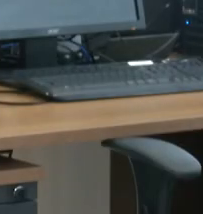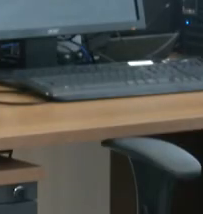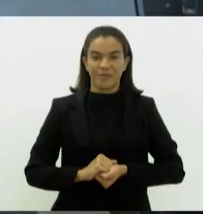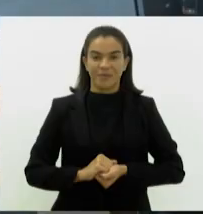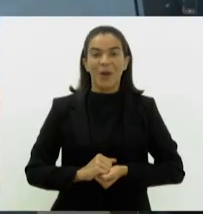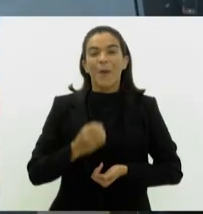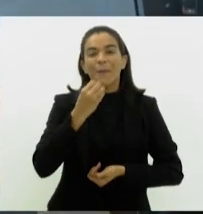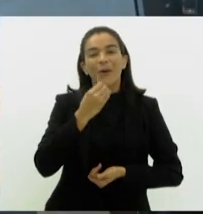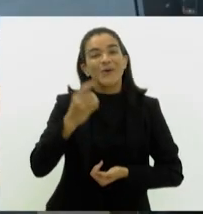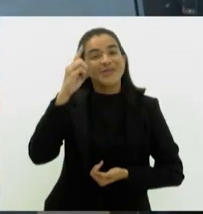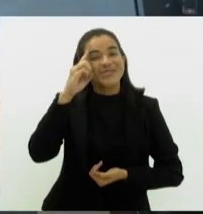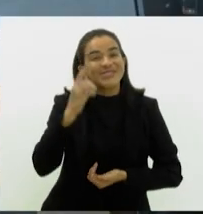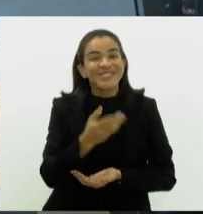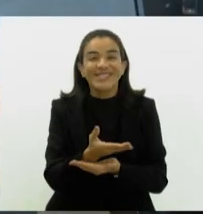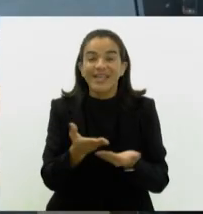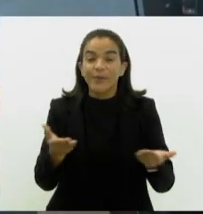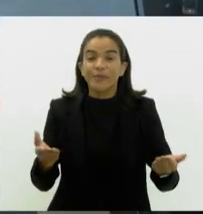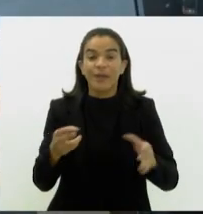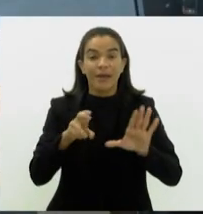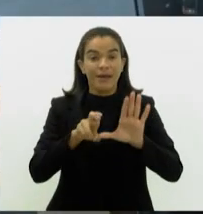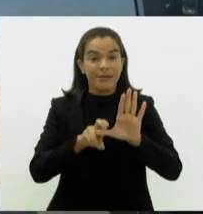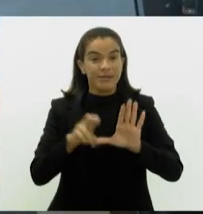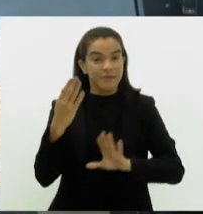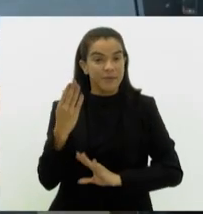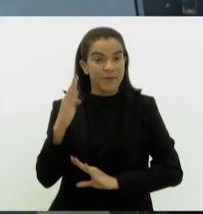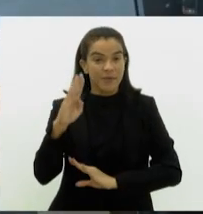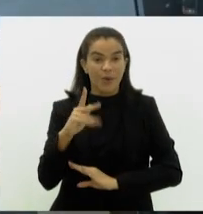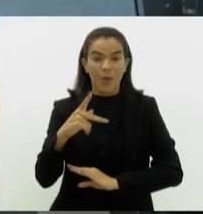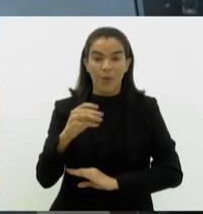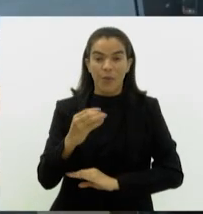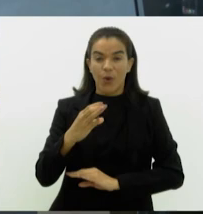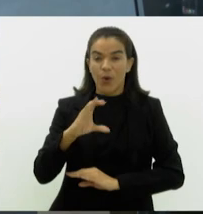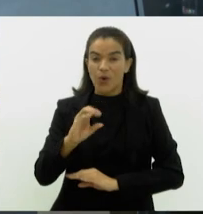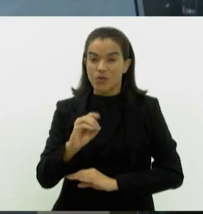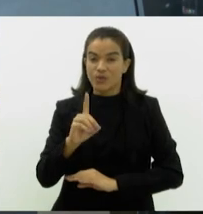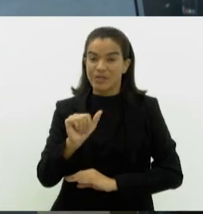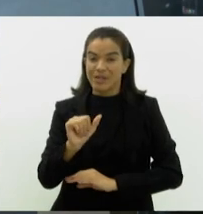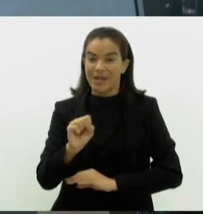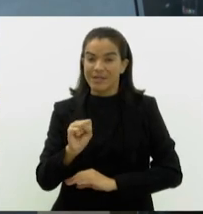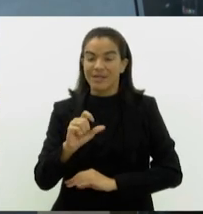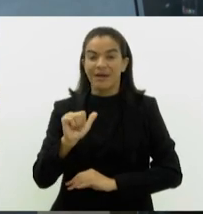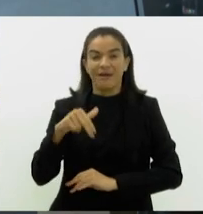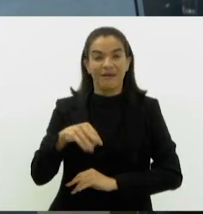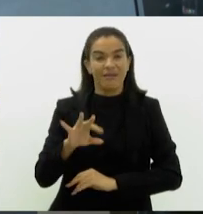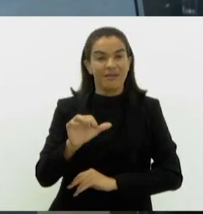Bom Dia Alerj traz os seguintes destaques nesta